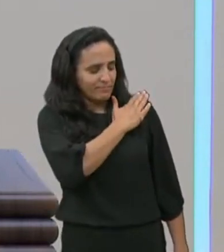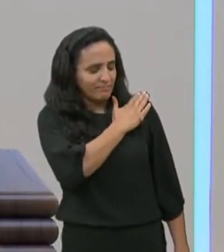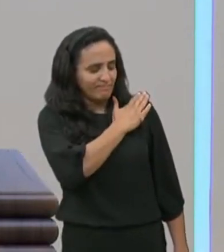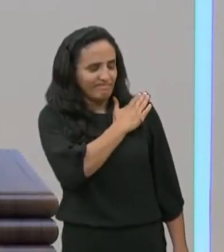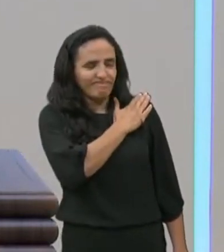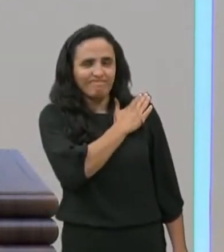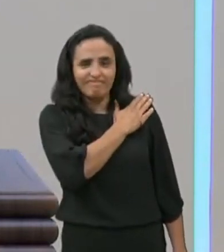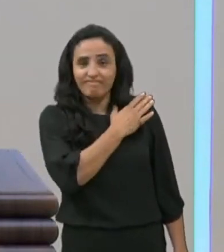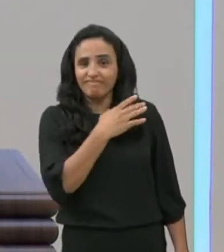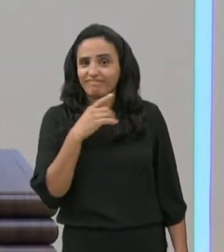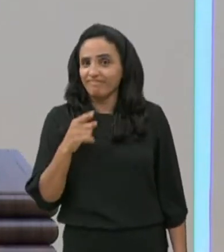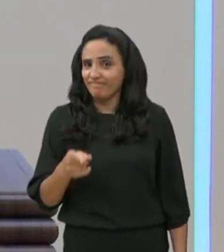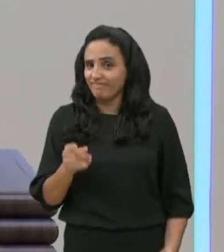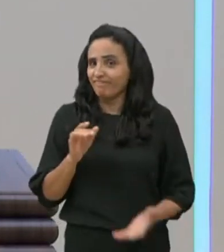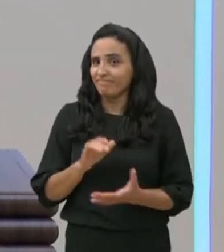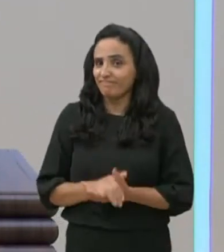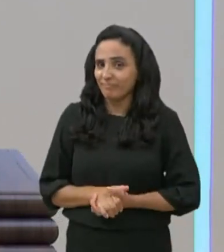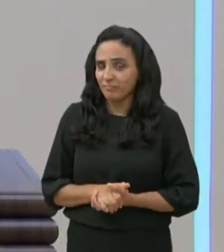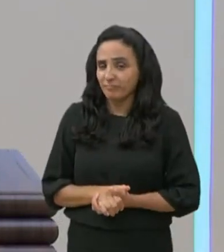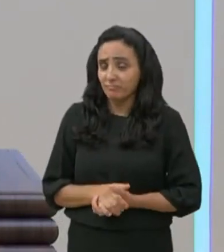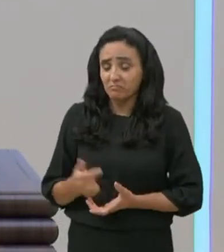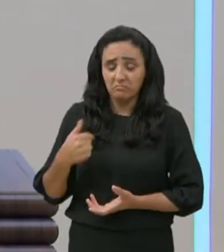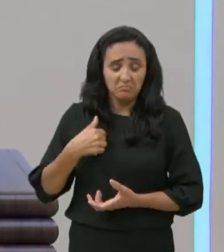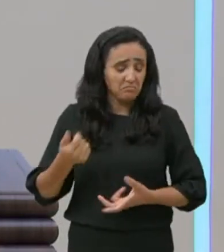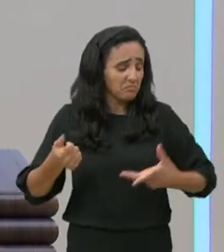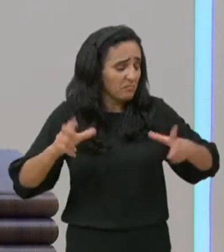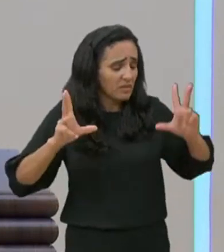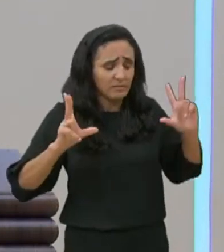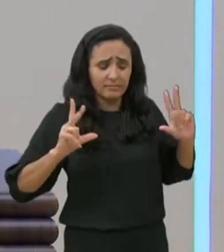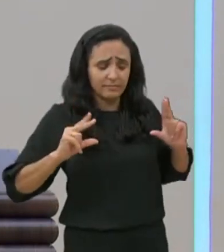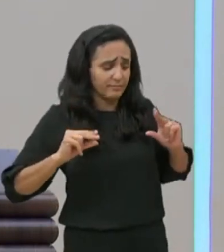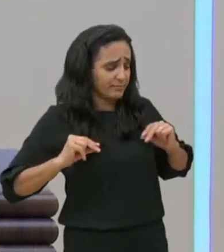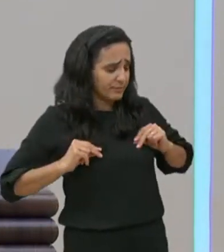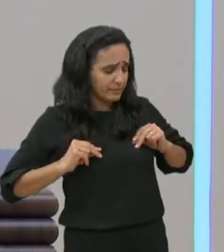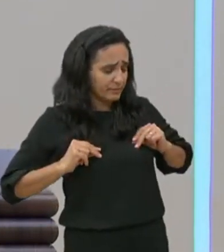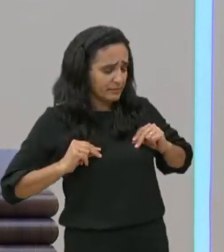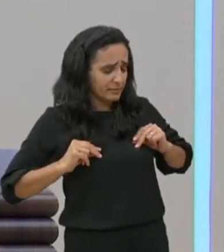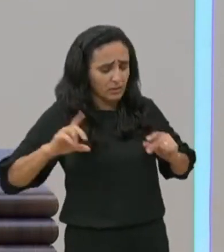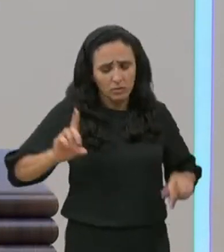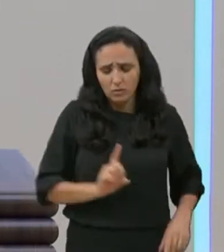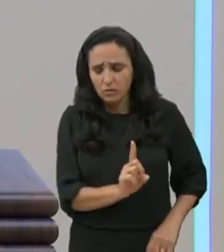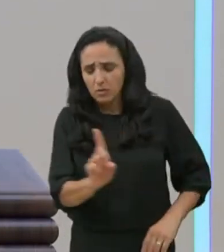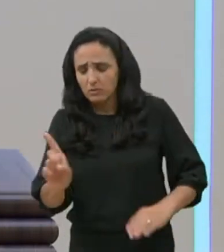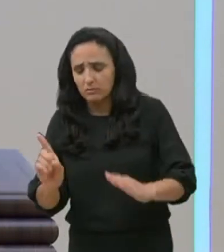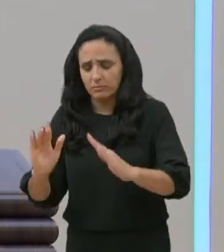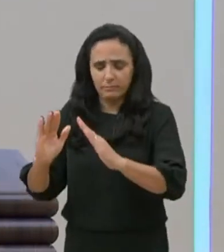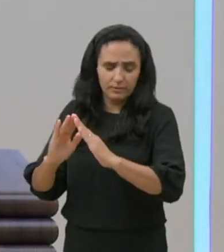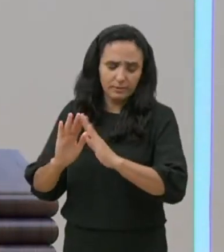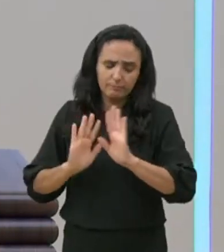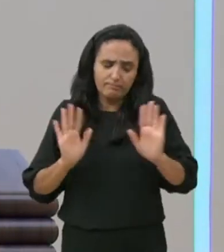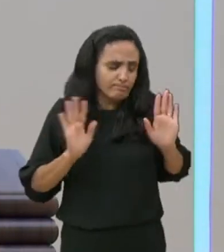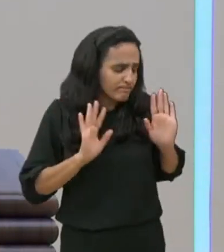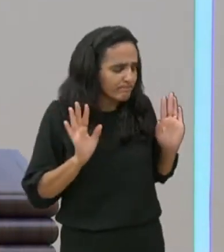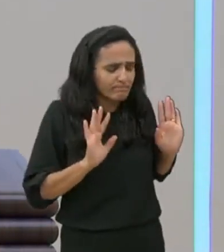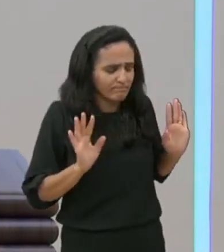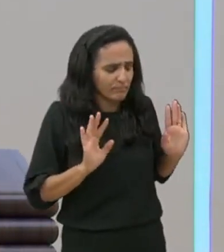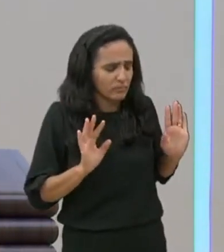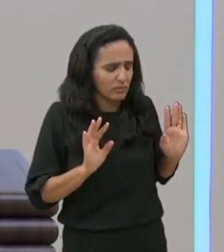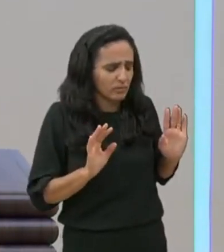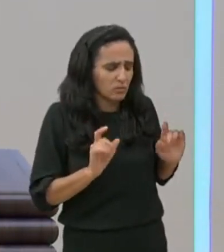abaixo de autoridade. Eu não sou digno de que tu entres debaixo do meu telhado, dizes